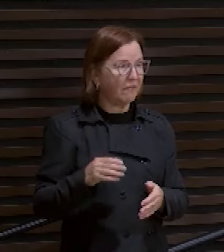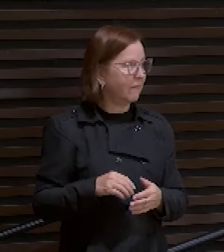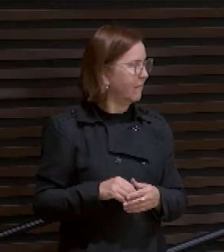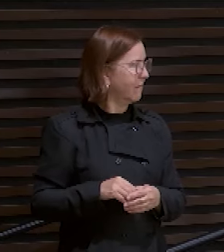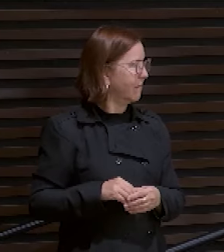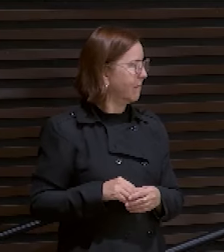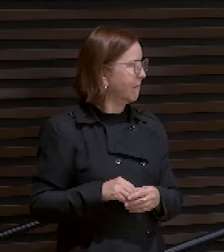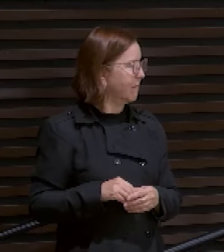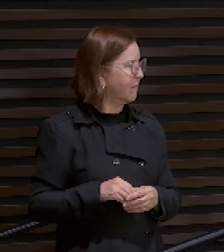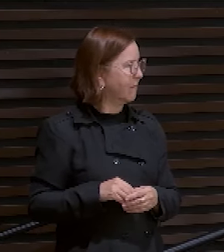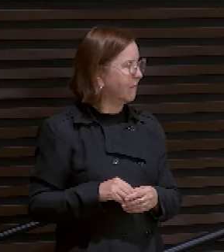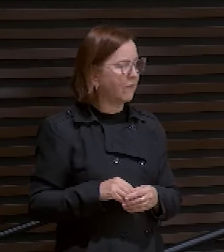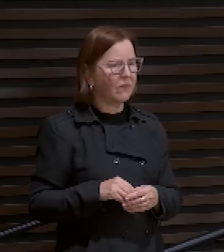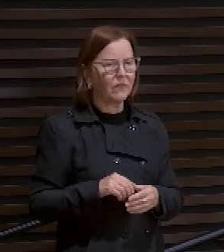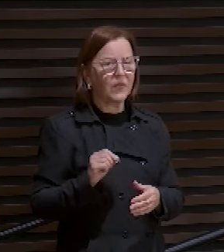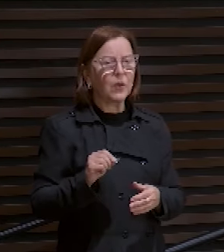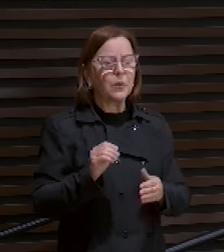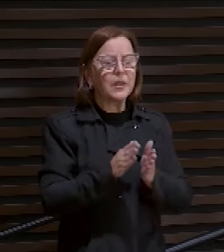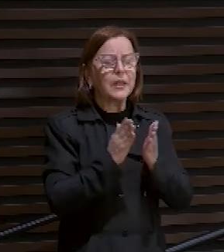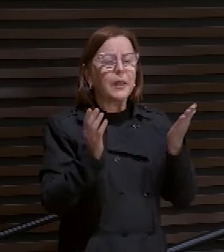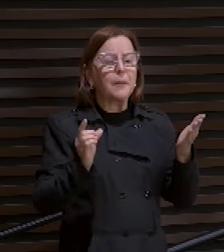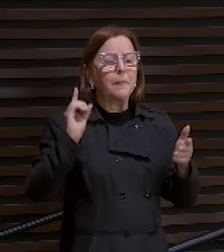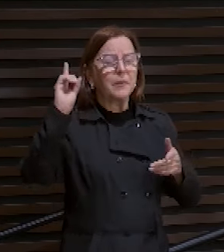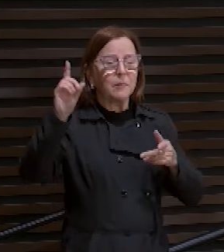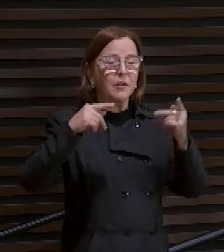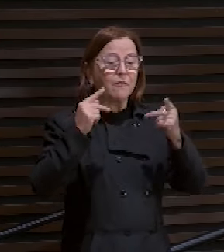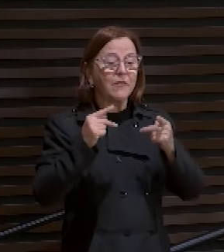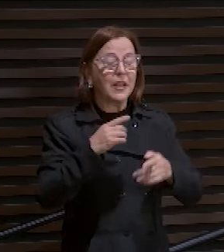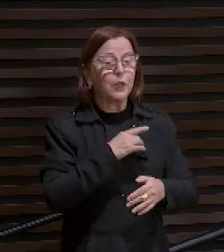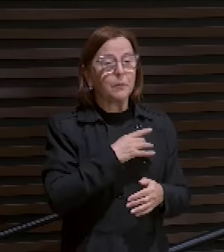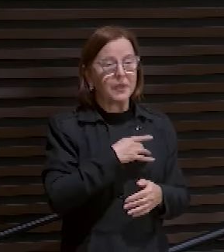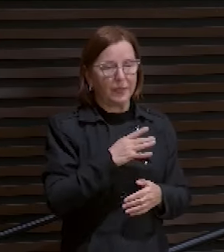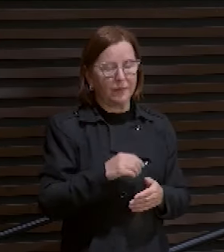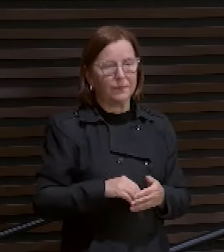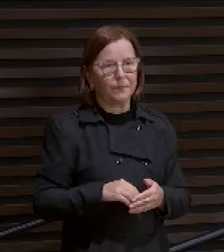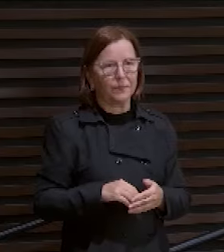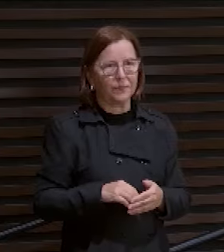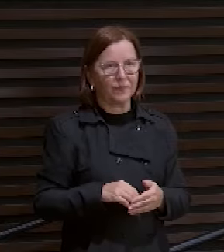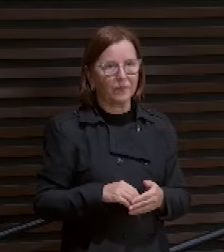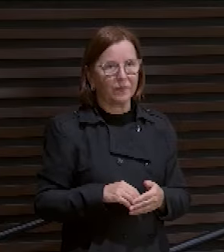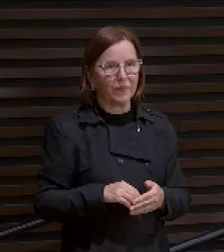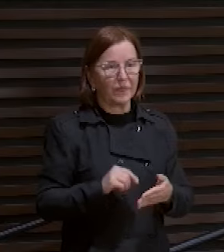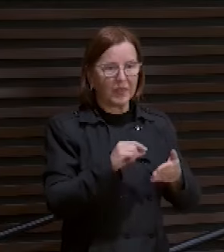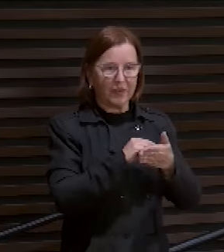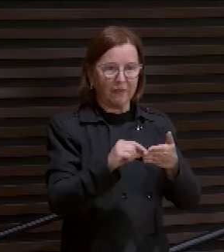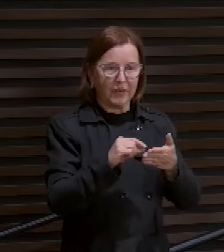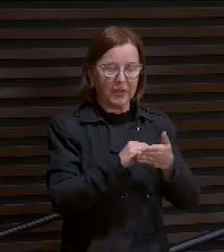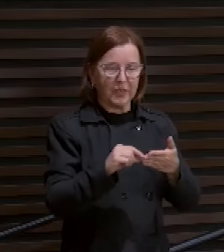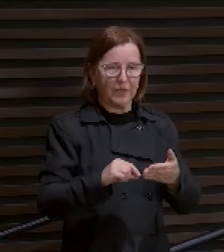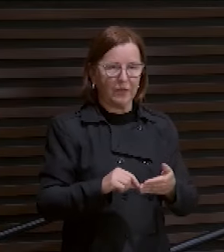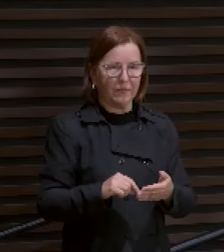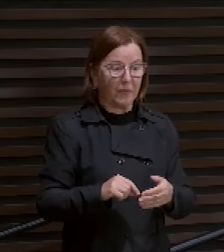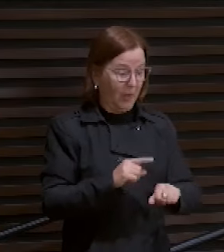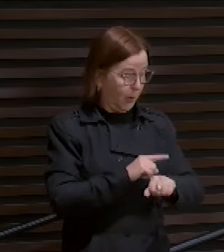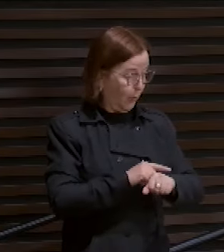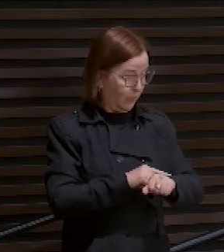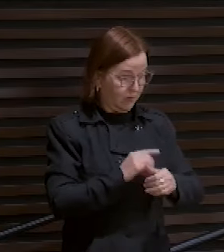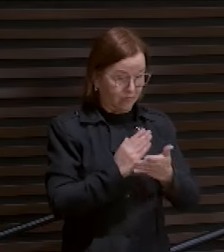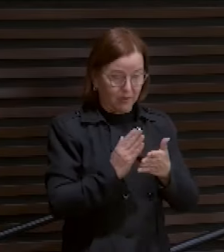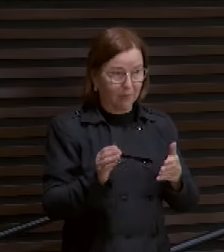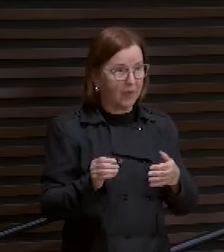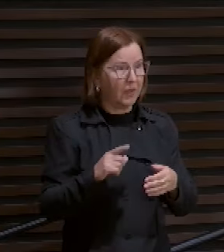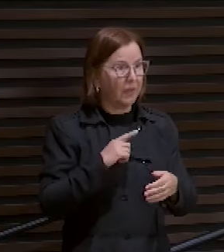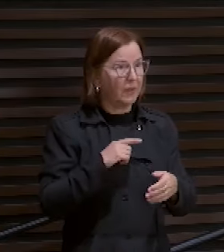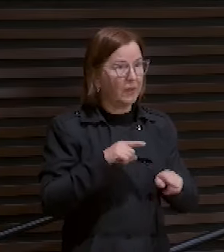O que que a Bíblia fala sobre o medo? Vamos pegar aqui alguns versículos. Que o tempo está acabando e eu tenho uns